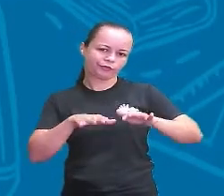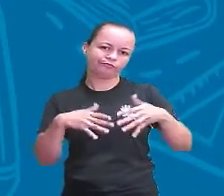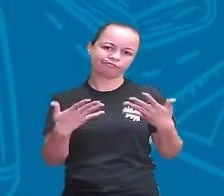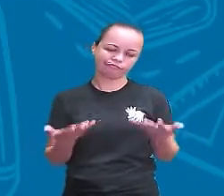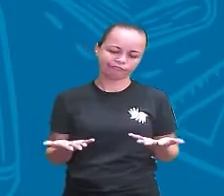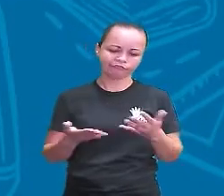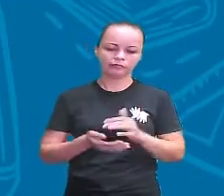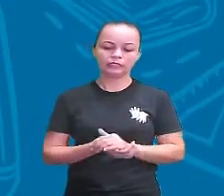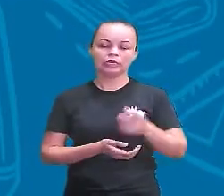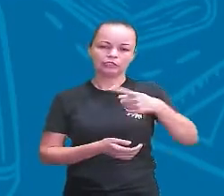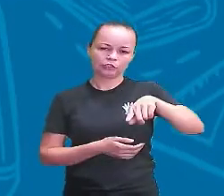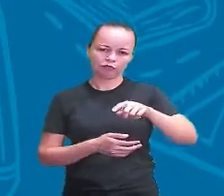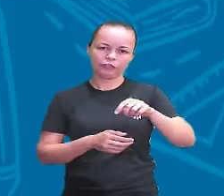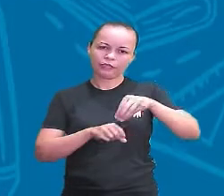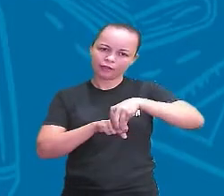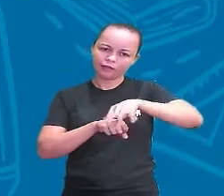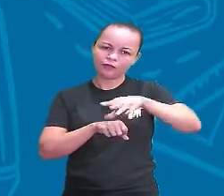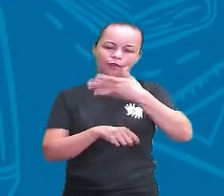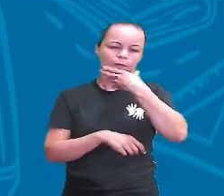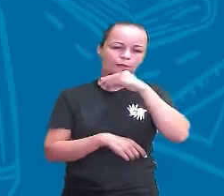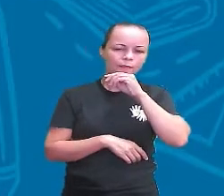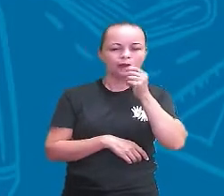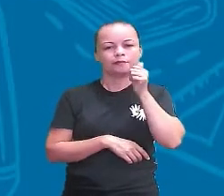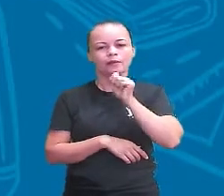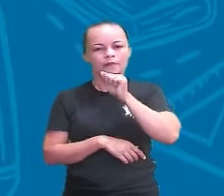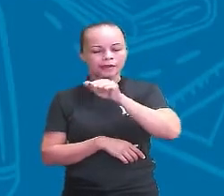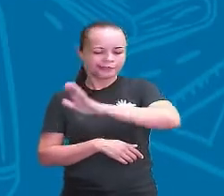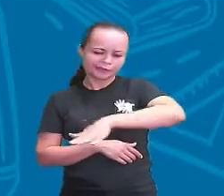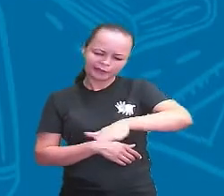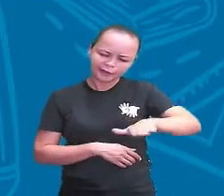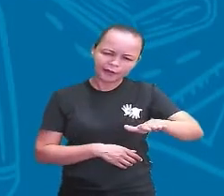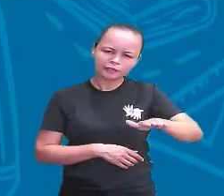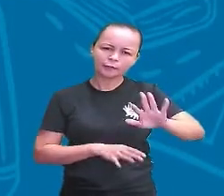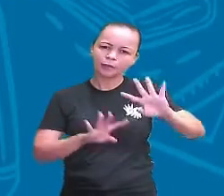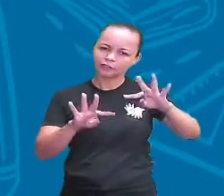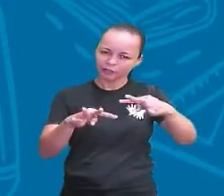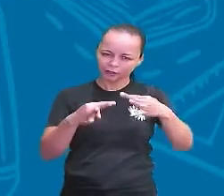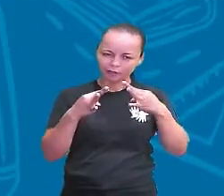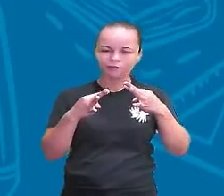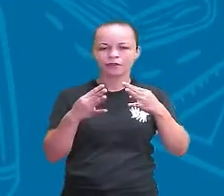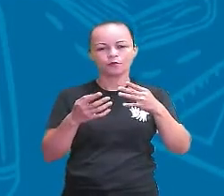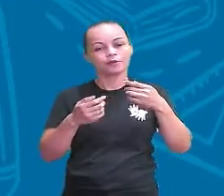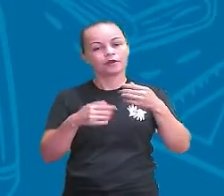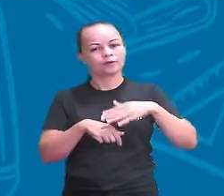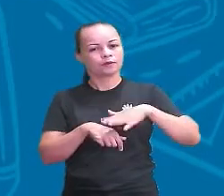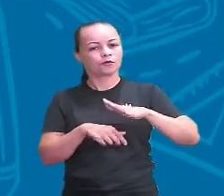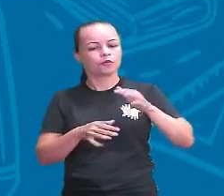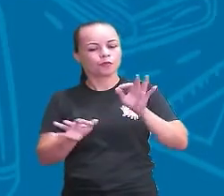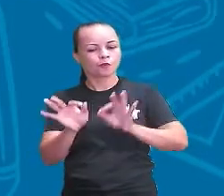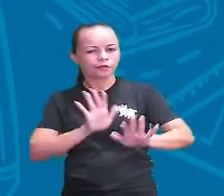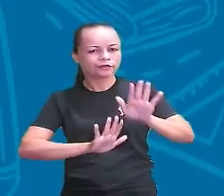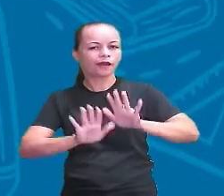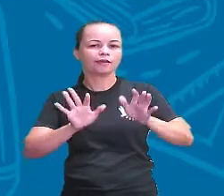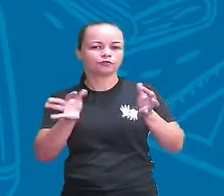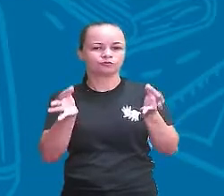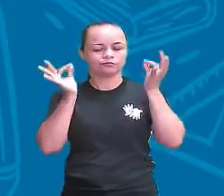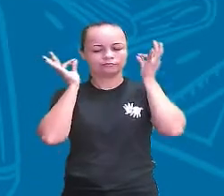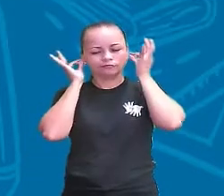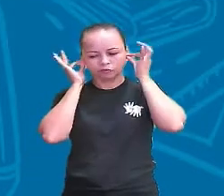para você papai, mamãe, crianças vamos prestar bastante atenção e muito cuidado com esse fone de ouvido tá bom?